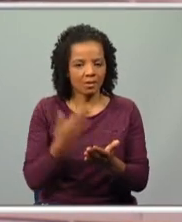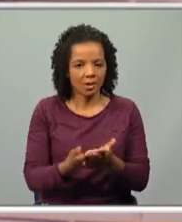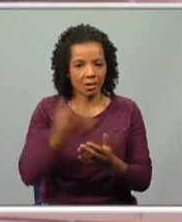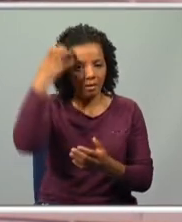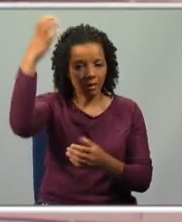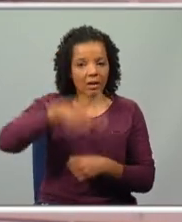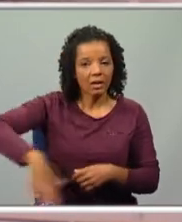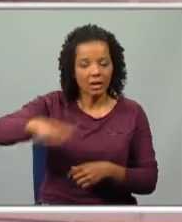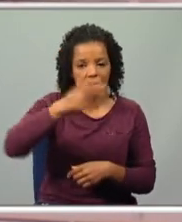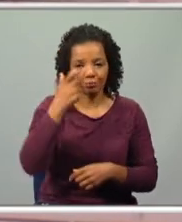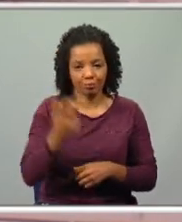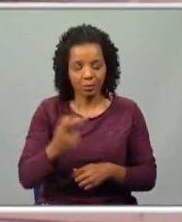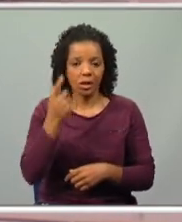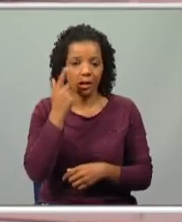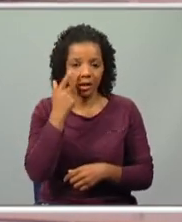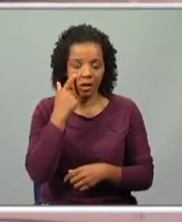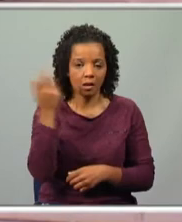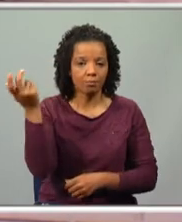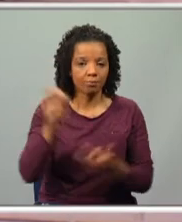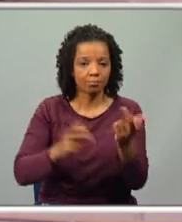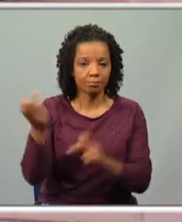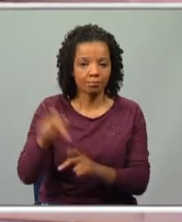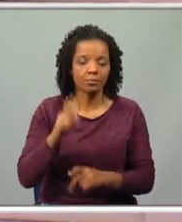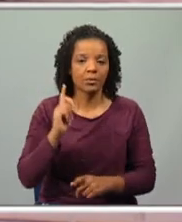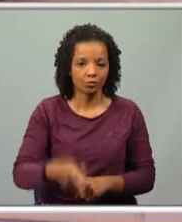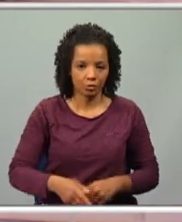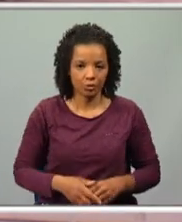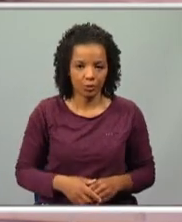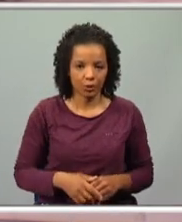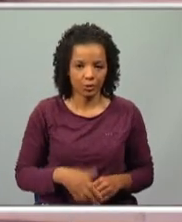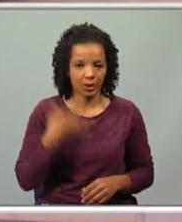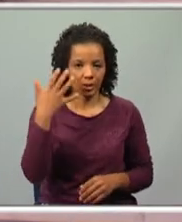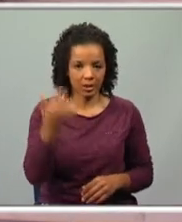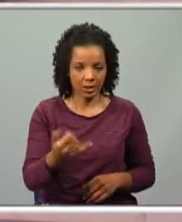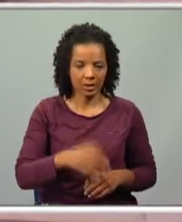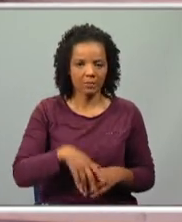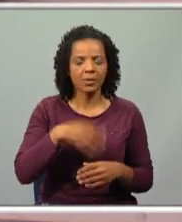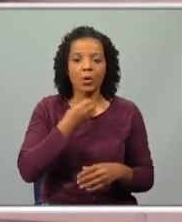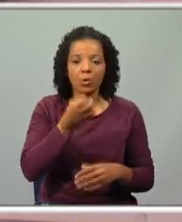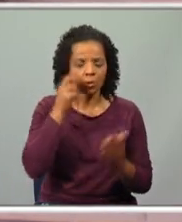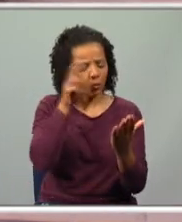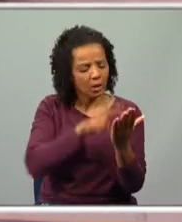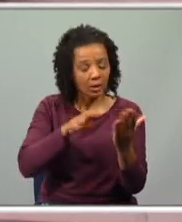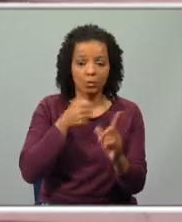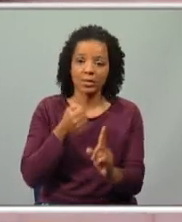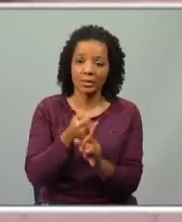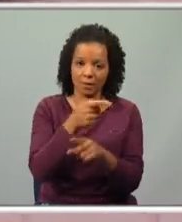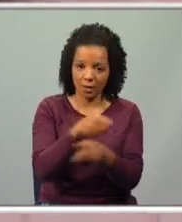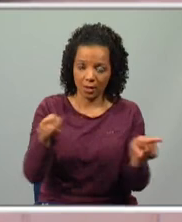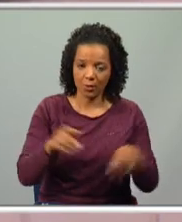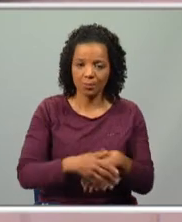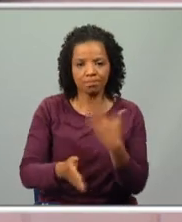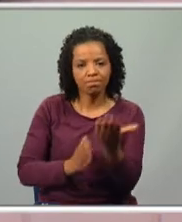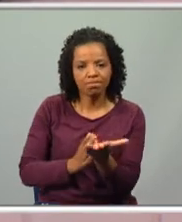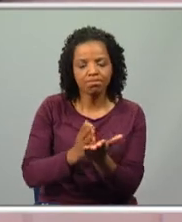deste reino e vamos ver o que é que vai acontecer em seguida. Acaba de ler o conto, é o desafio que te lanço, para